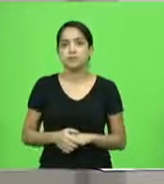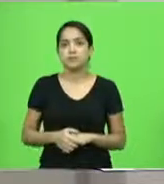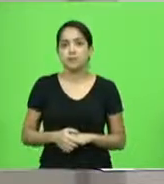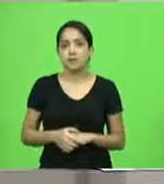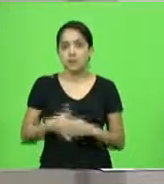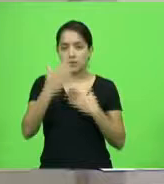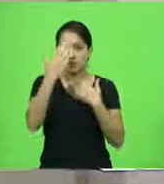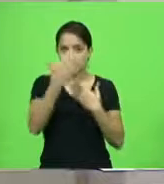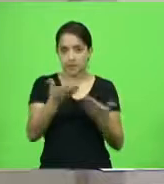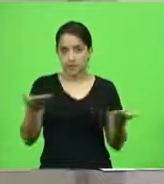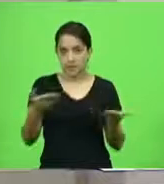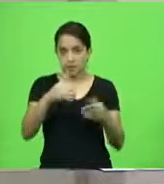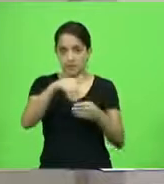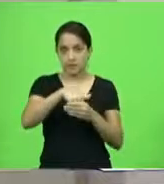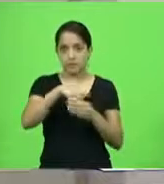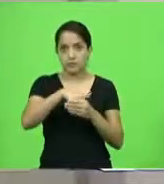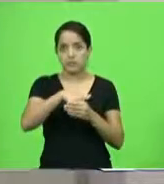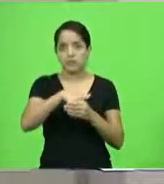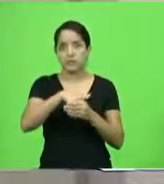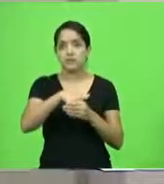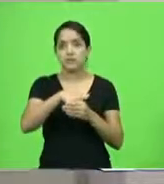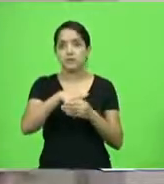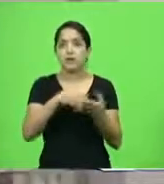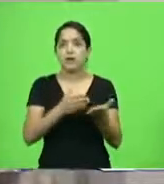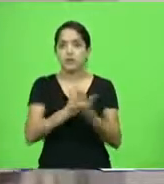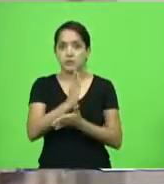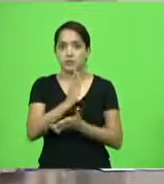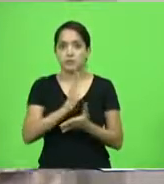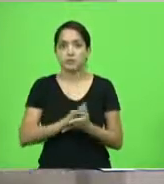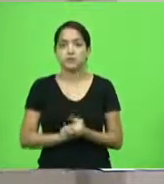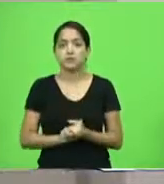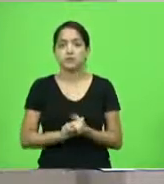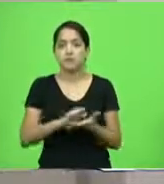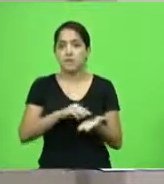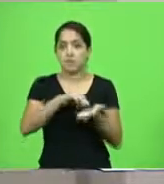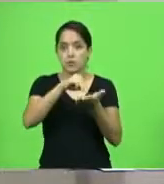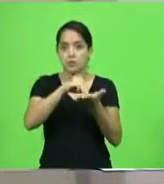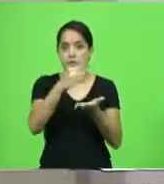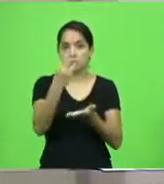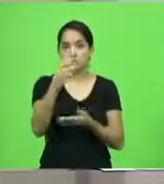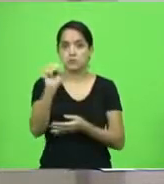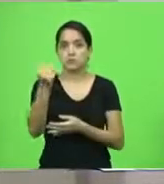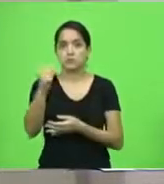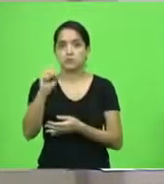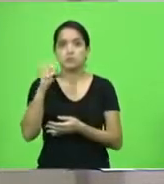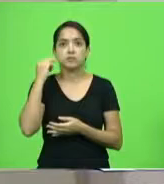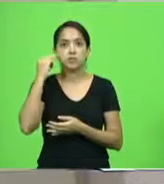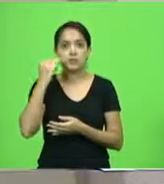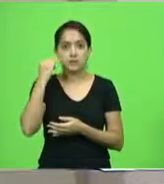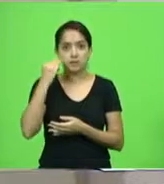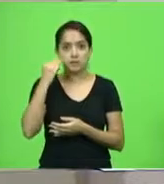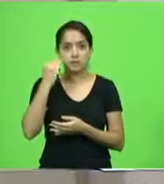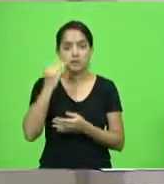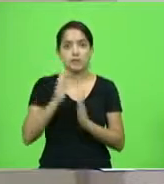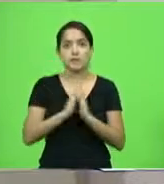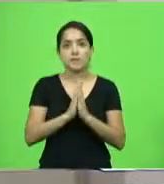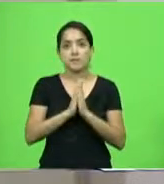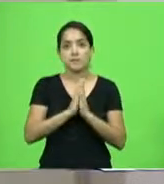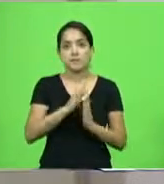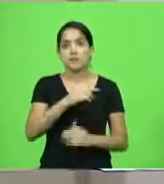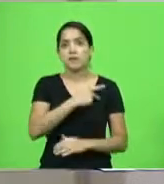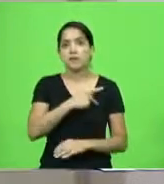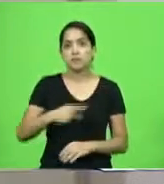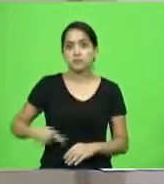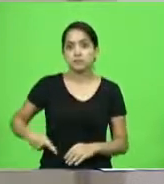deputado. Em votação, aprovado. Moção 38, deputado Márcio Machado, apelando ao superintendente